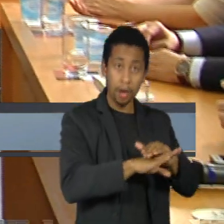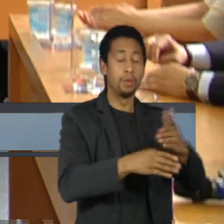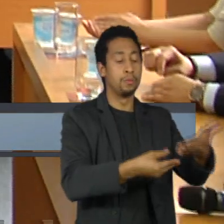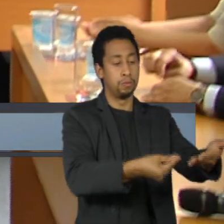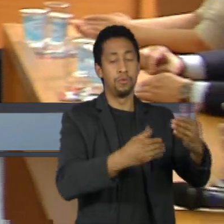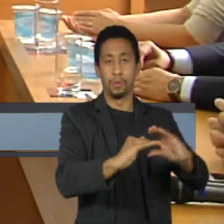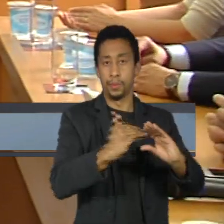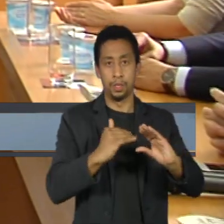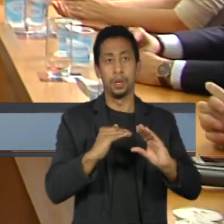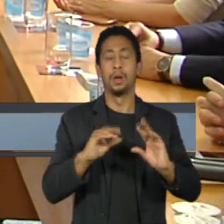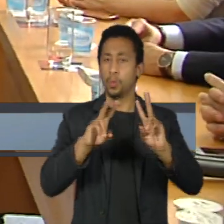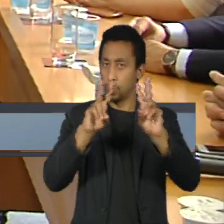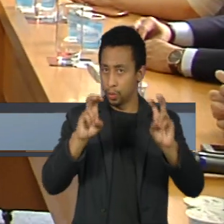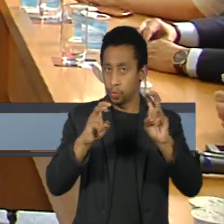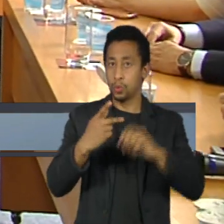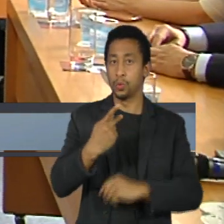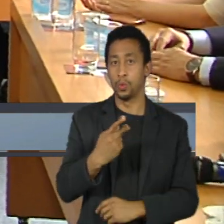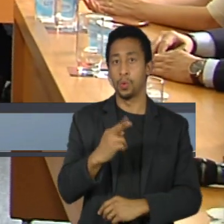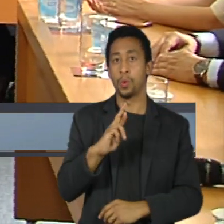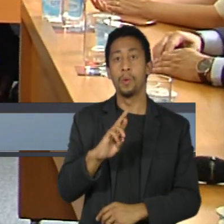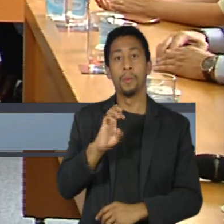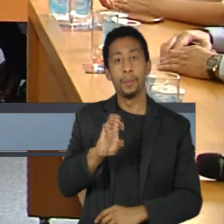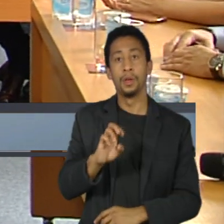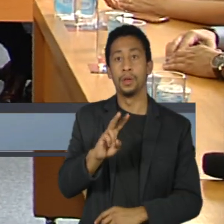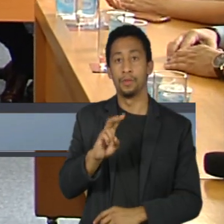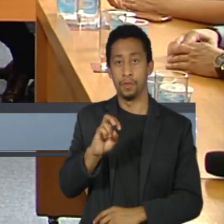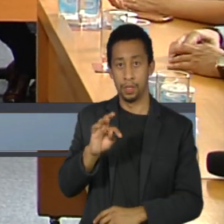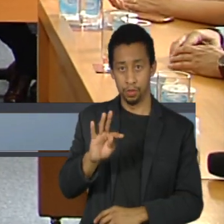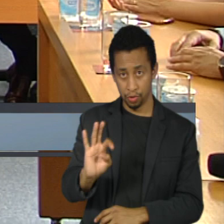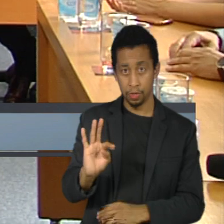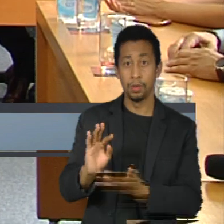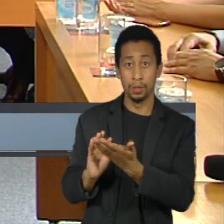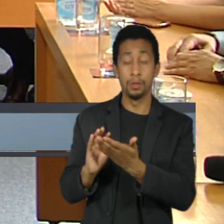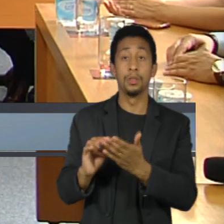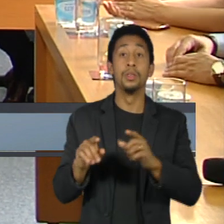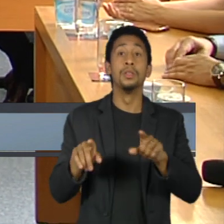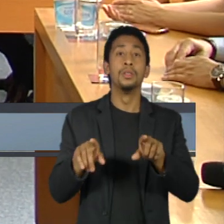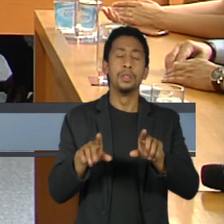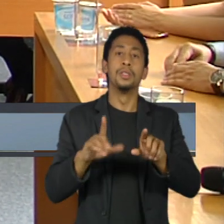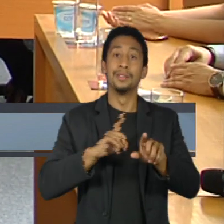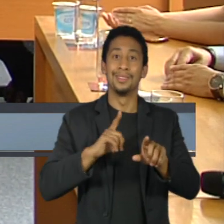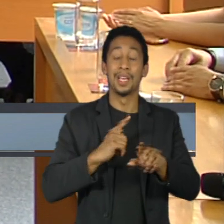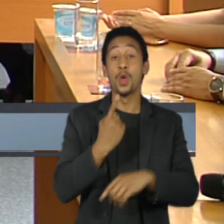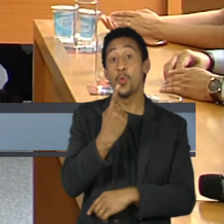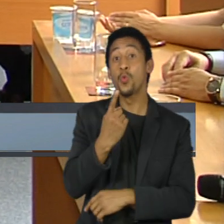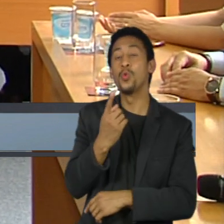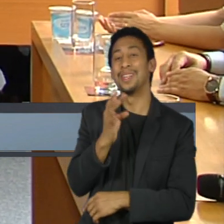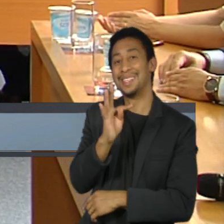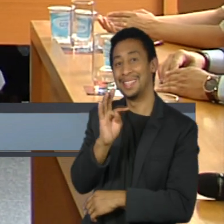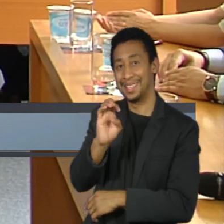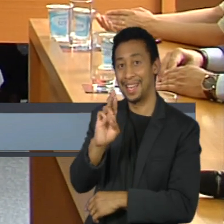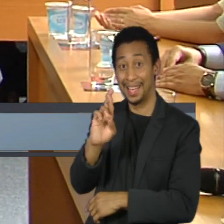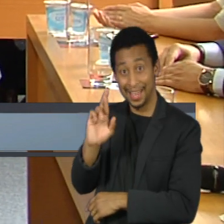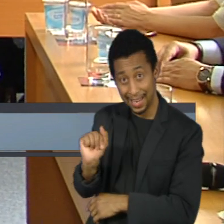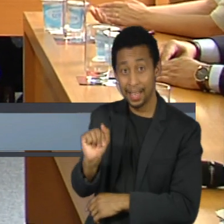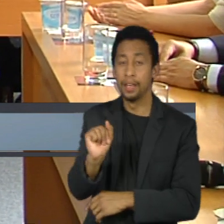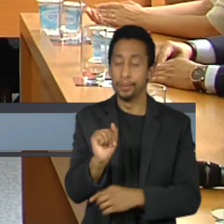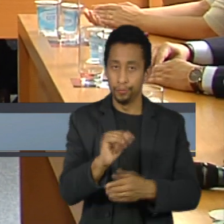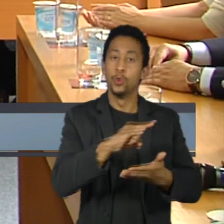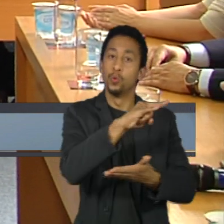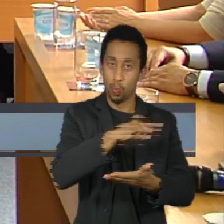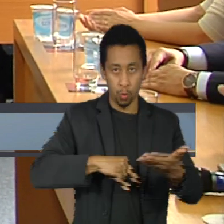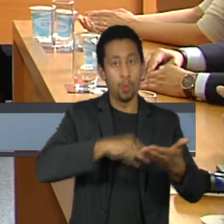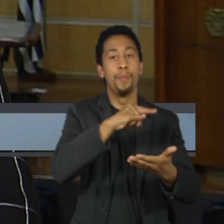Prevent, que corresponde a basicamente 1 terabyte de documentos reservados que estão